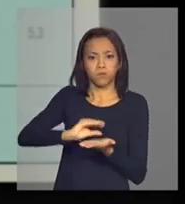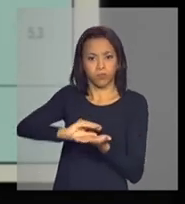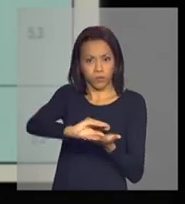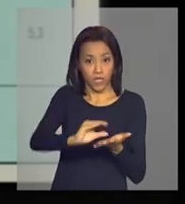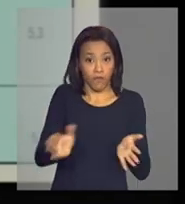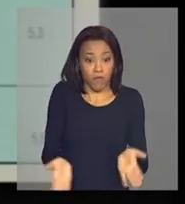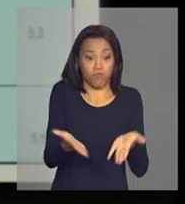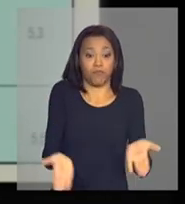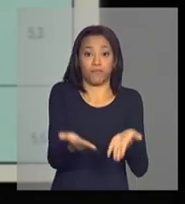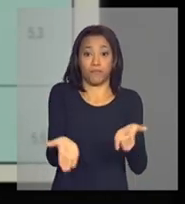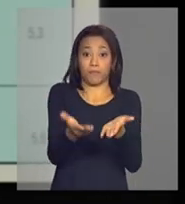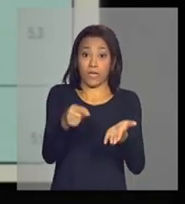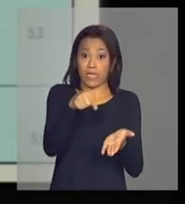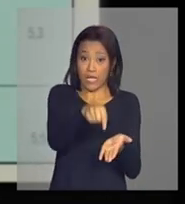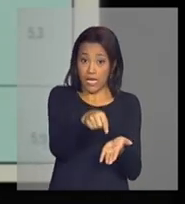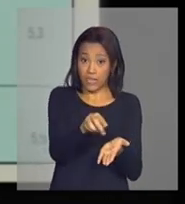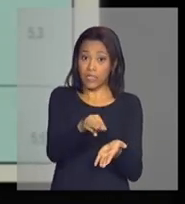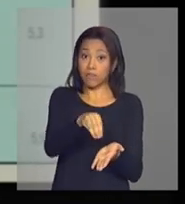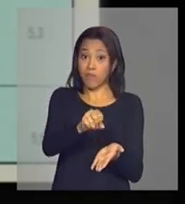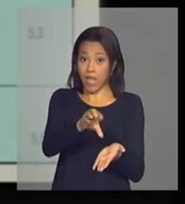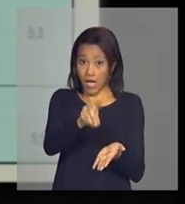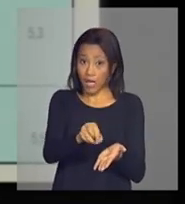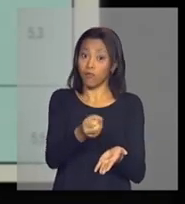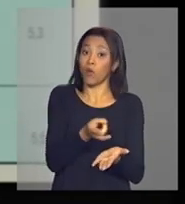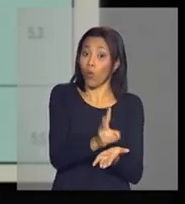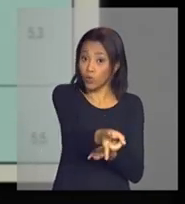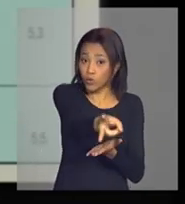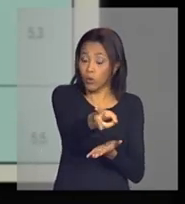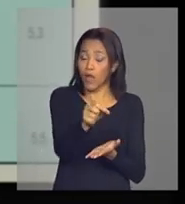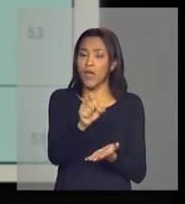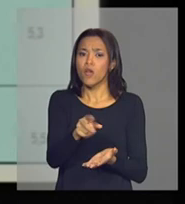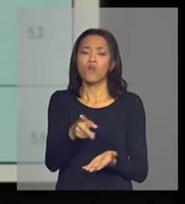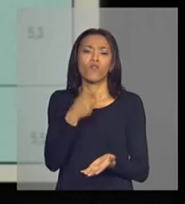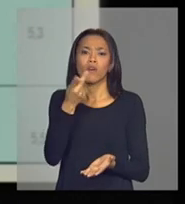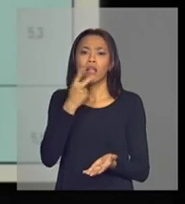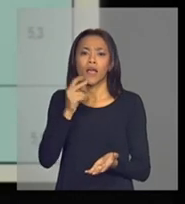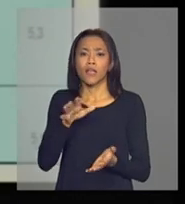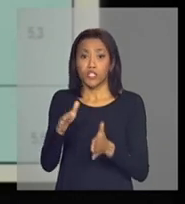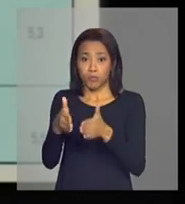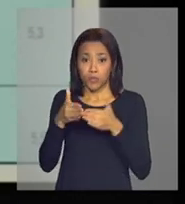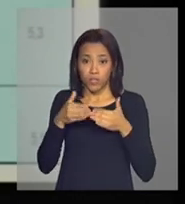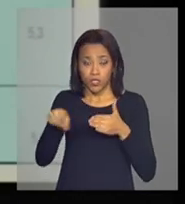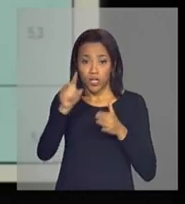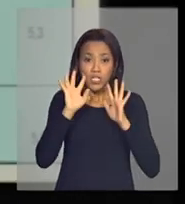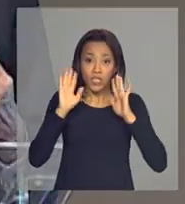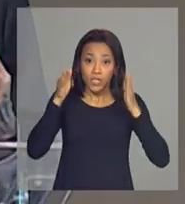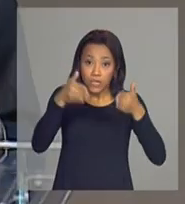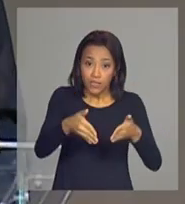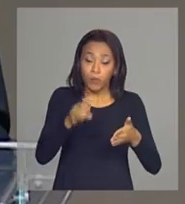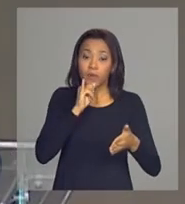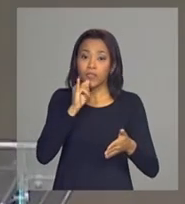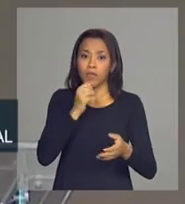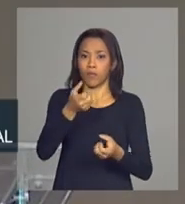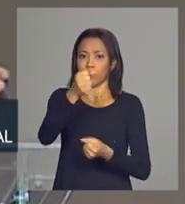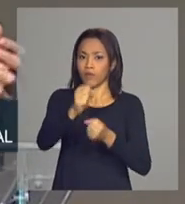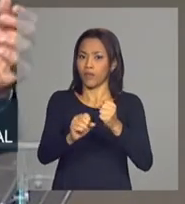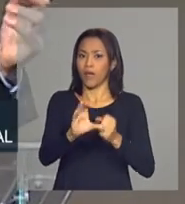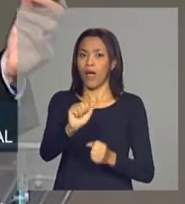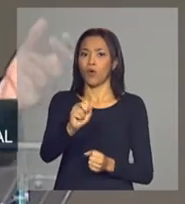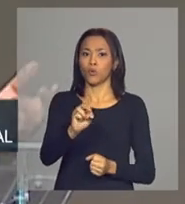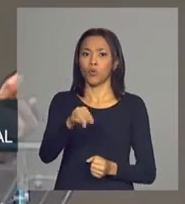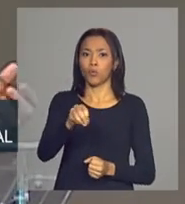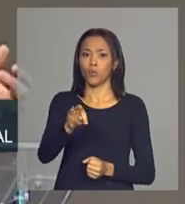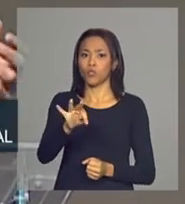mercado interno sustenta investimentos eu devo chamar atenção para por exemplo investimentos na indústria automotiva